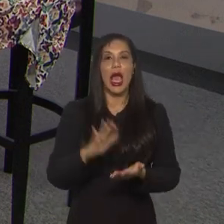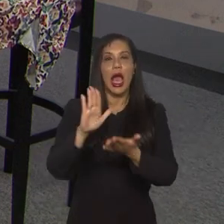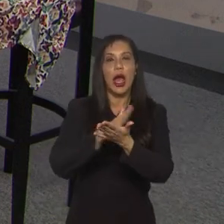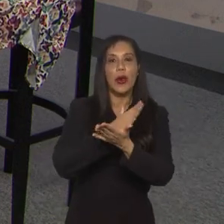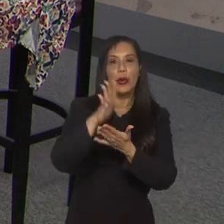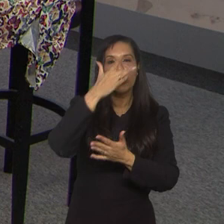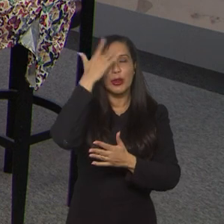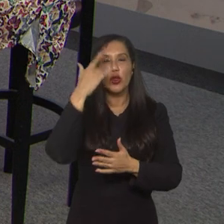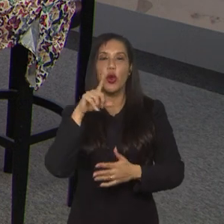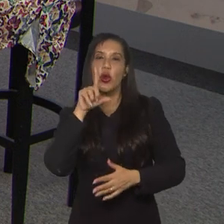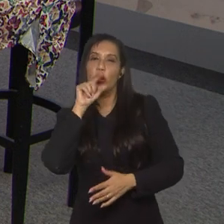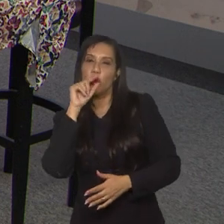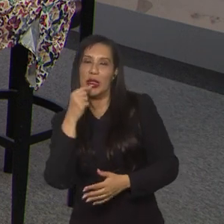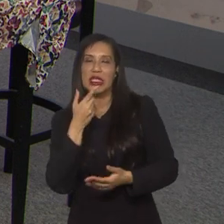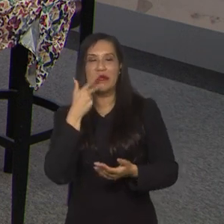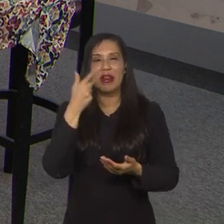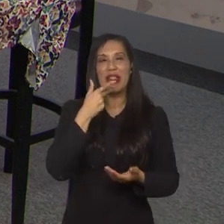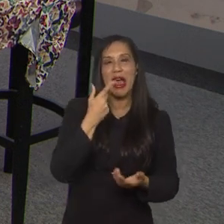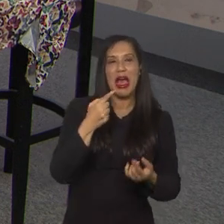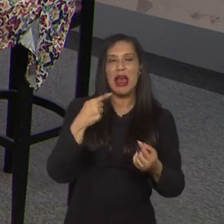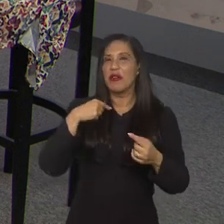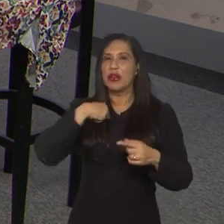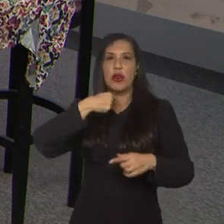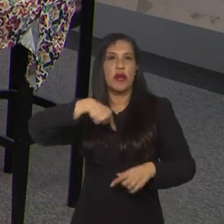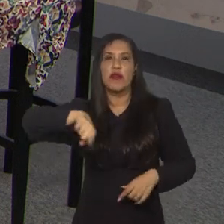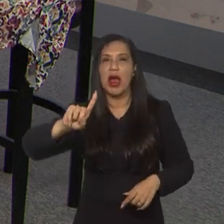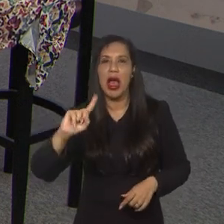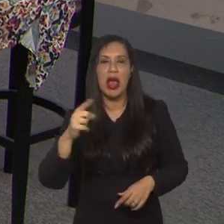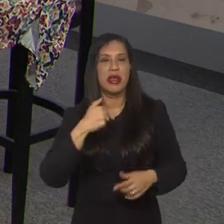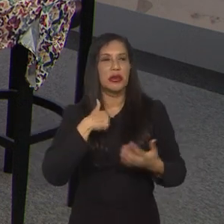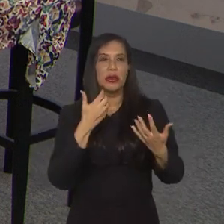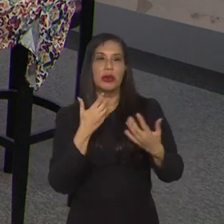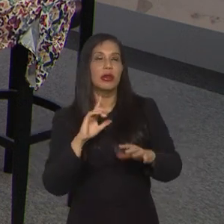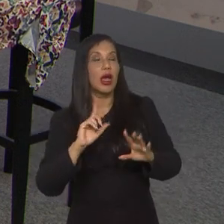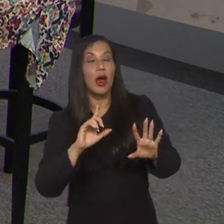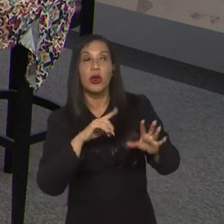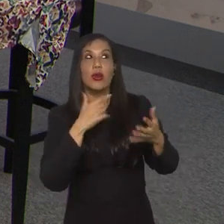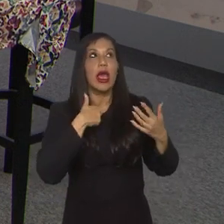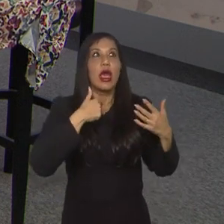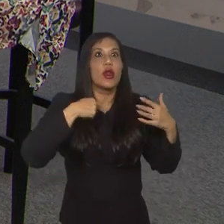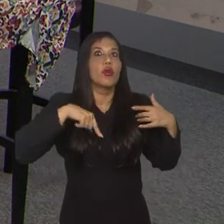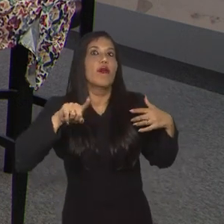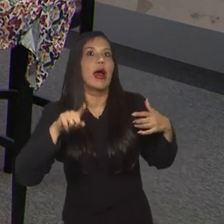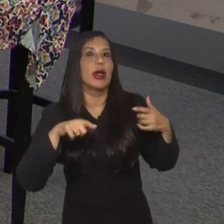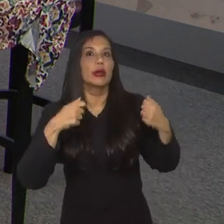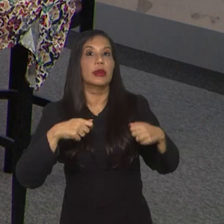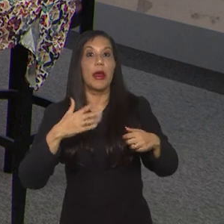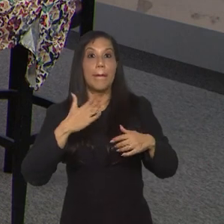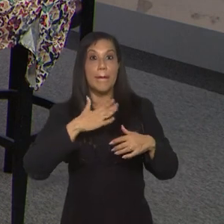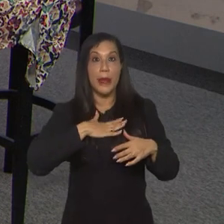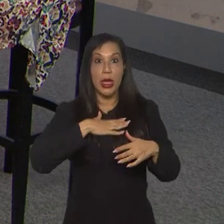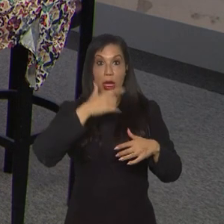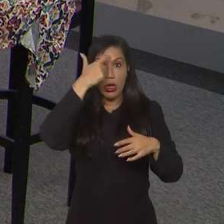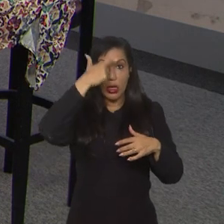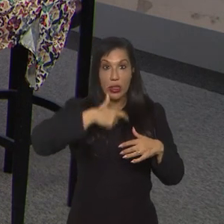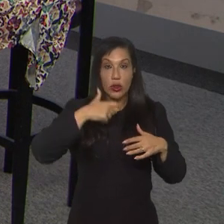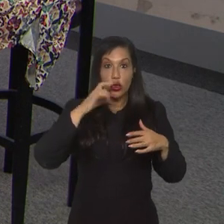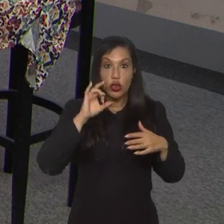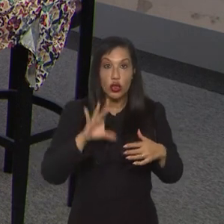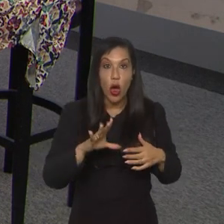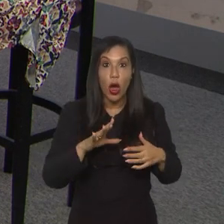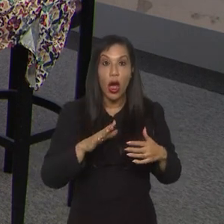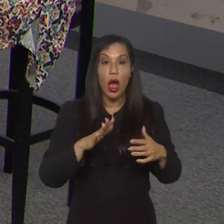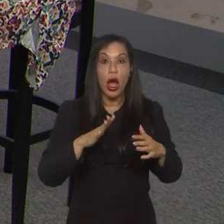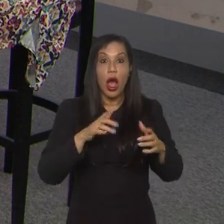podem ir no meu Twitter e falar mas você disse que a Marta não deveria ir, não é que eu achava que ela não deveria ir. Por mim e as sós que estão jogando no